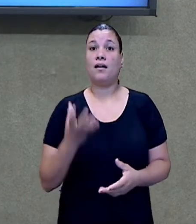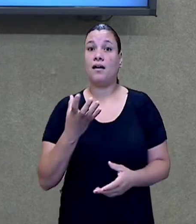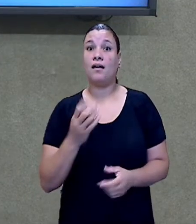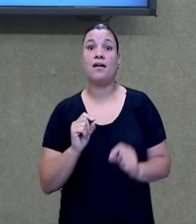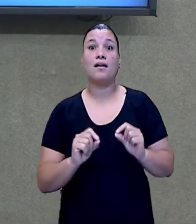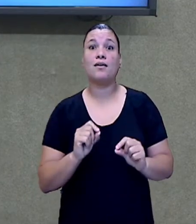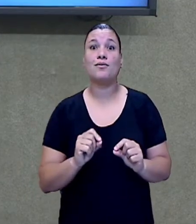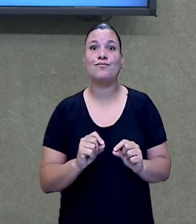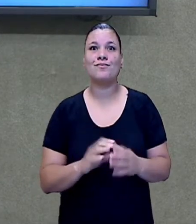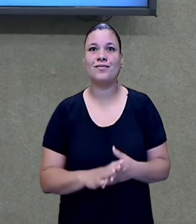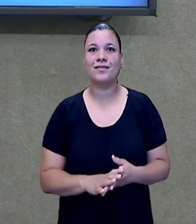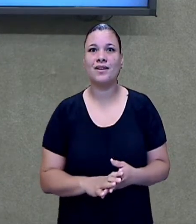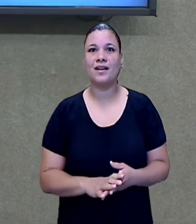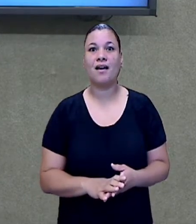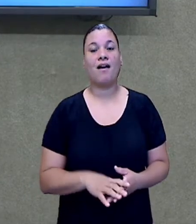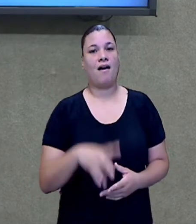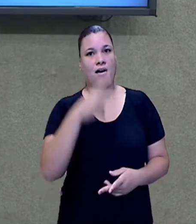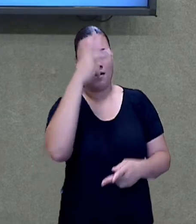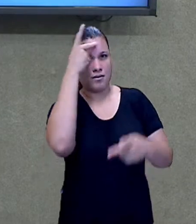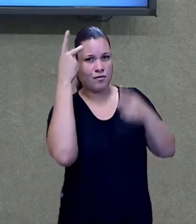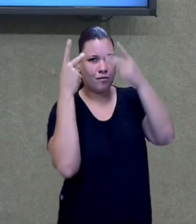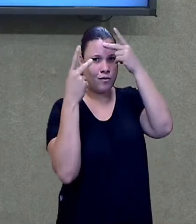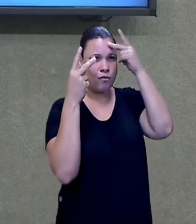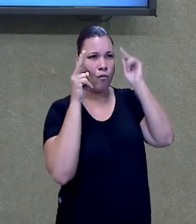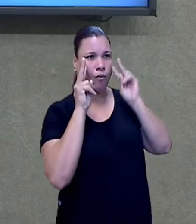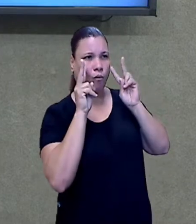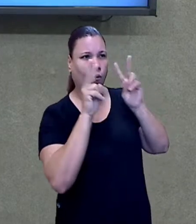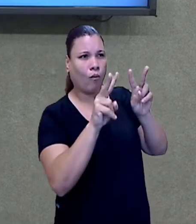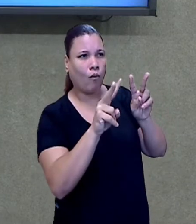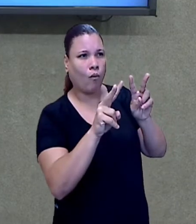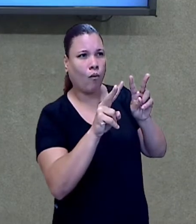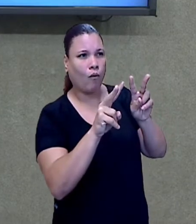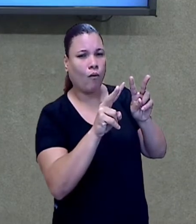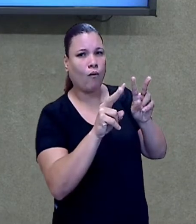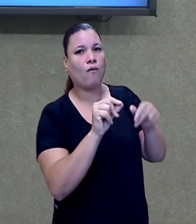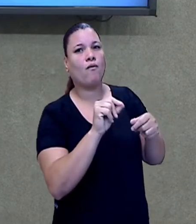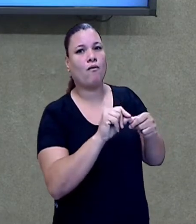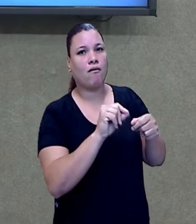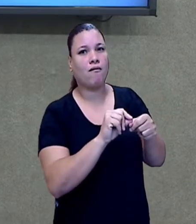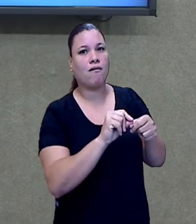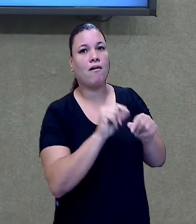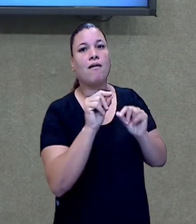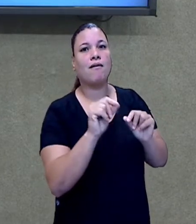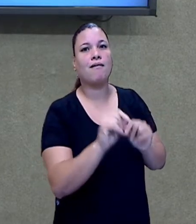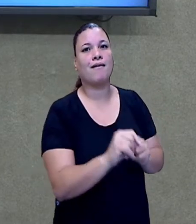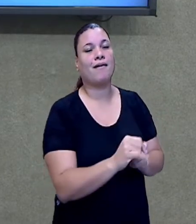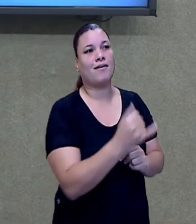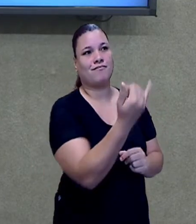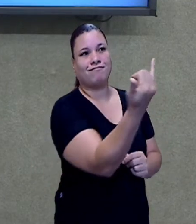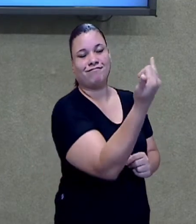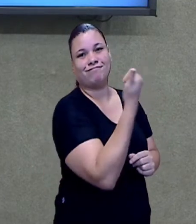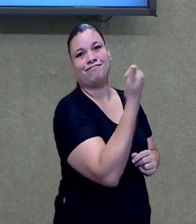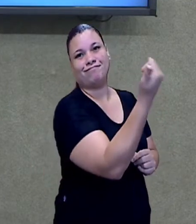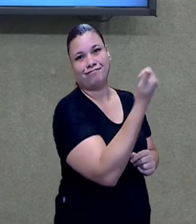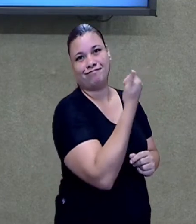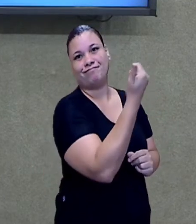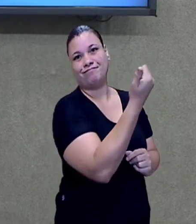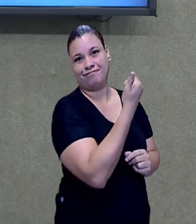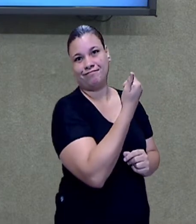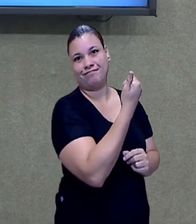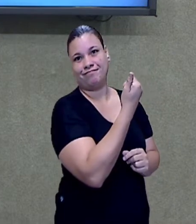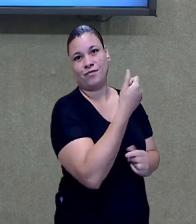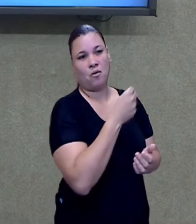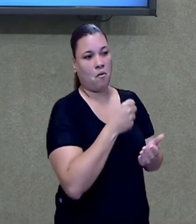de levar ao consumo daquele produto. E esse tipo de gênero, ele também